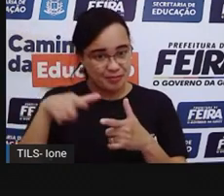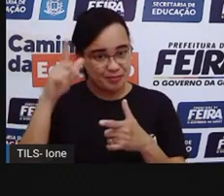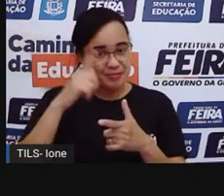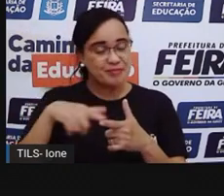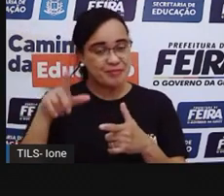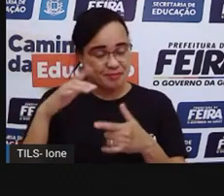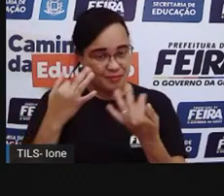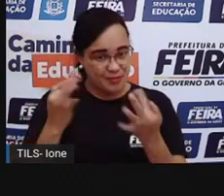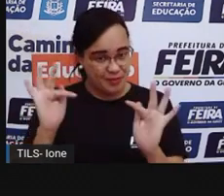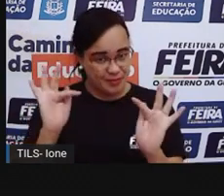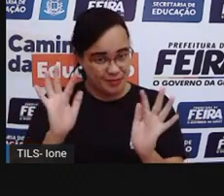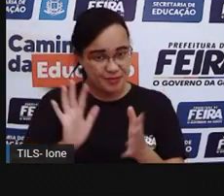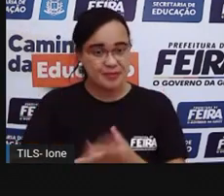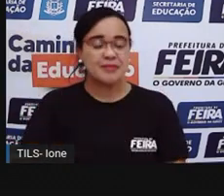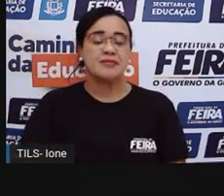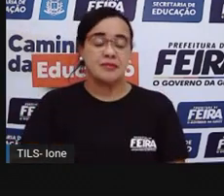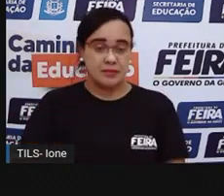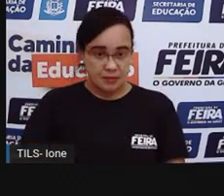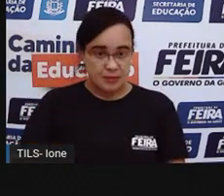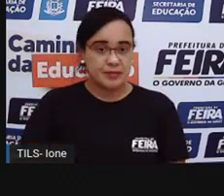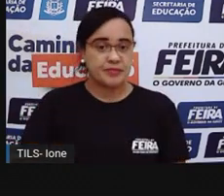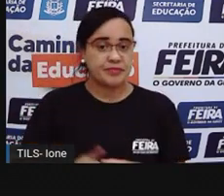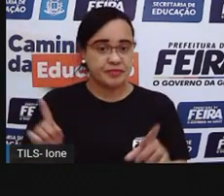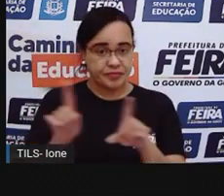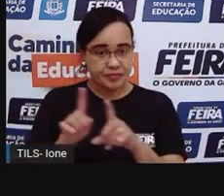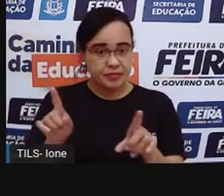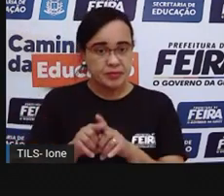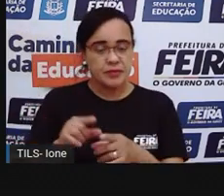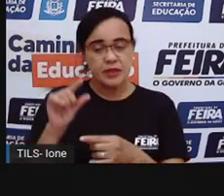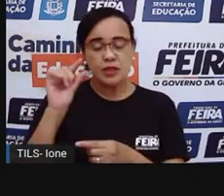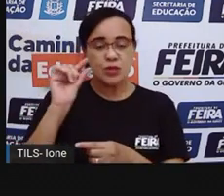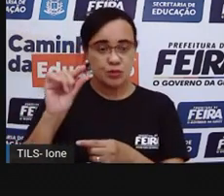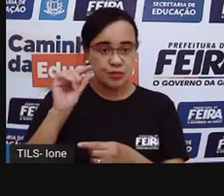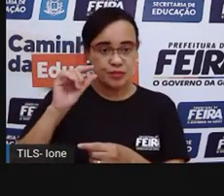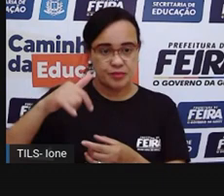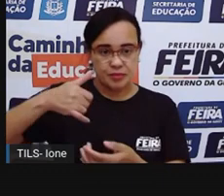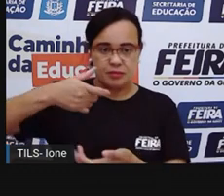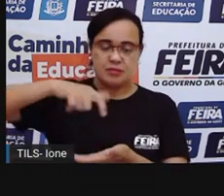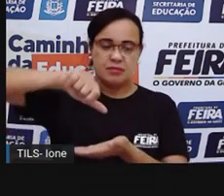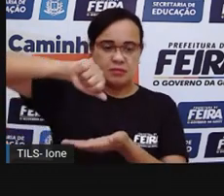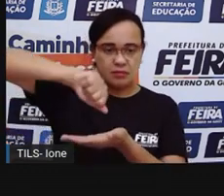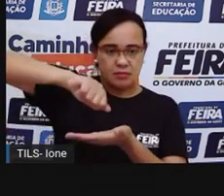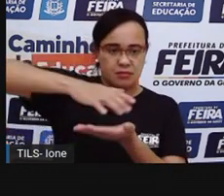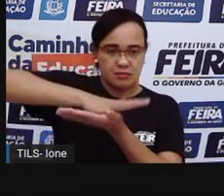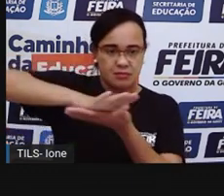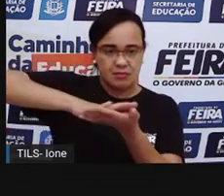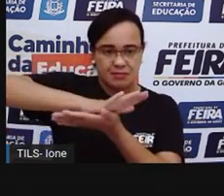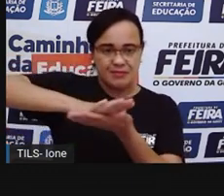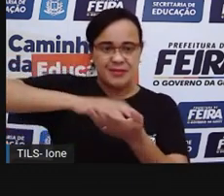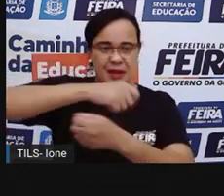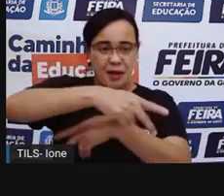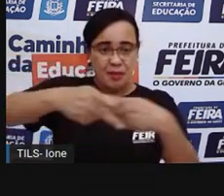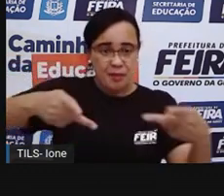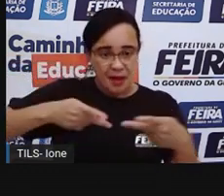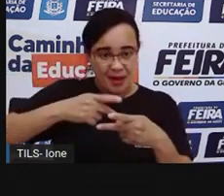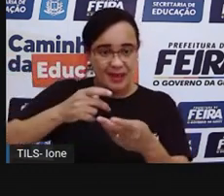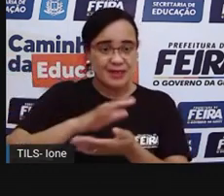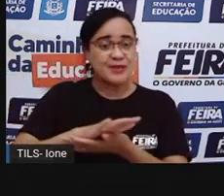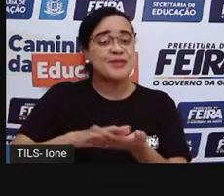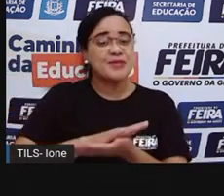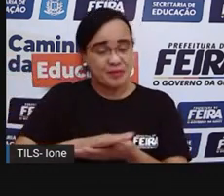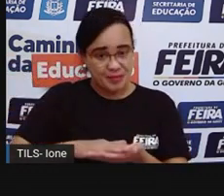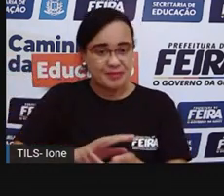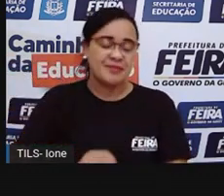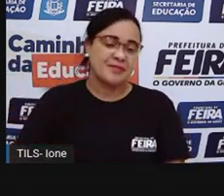corte é o adulto, tá bom? Vocês também vão precisar de um pouquinho de detergente, né? Um pouquinho só de detergente, uma colher